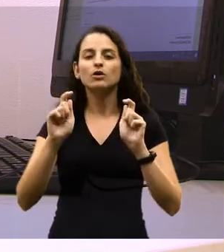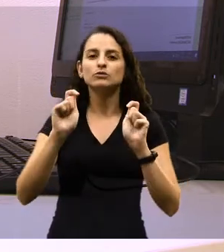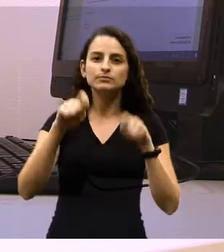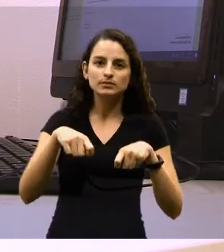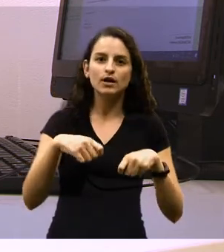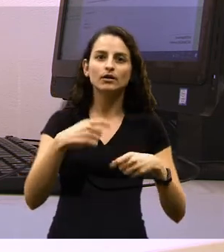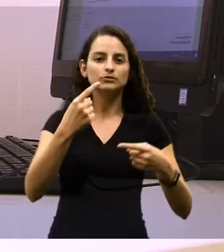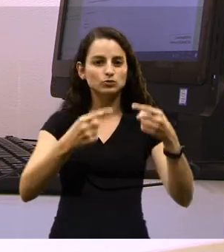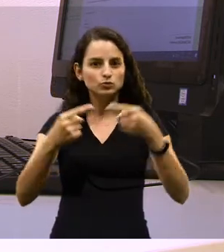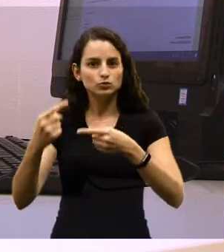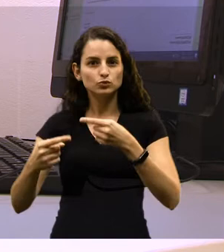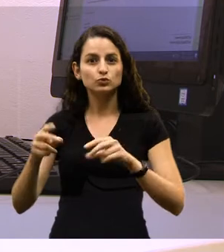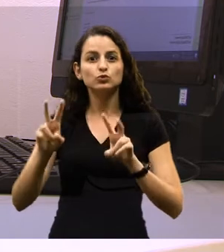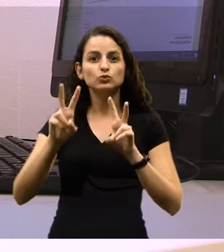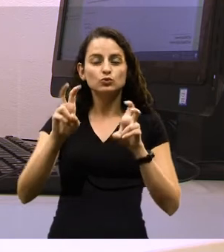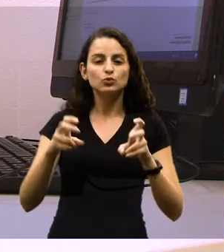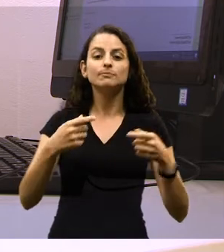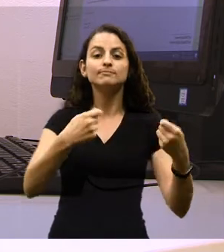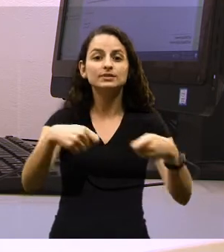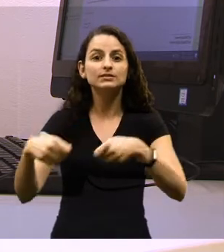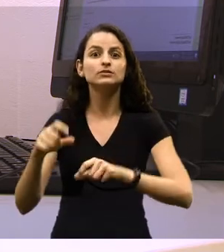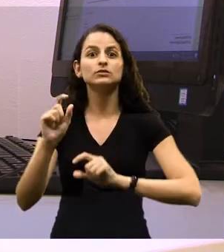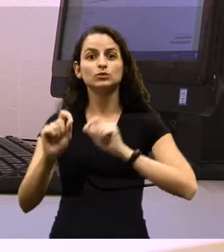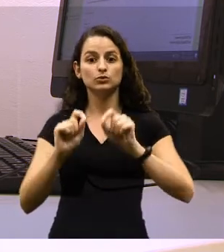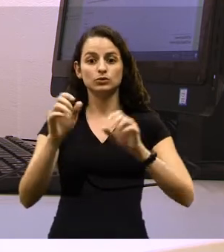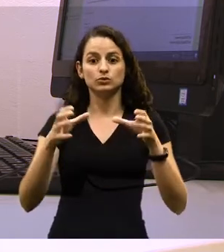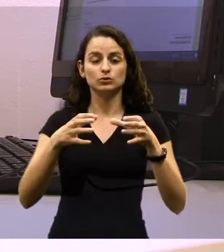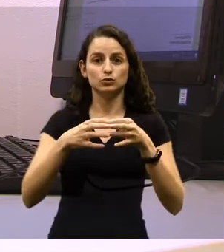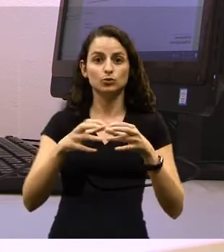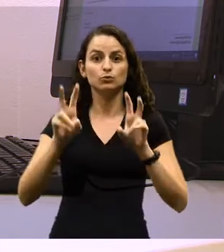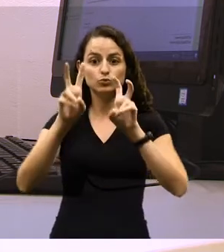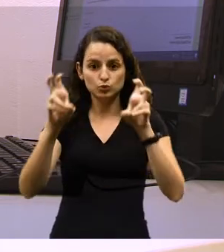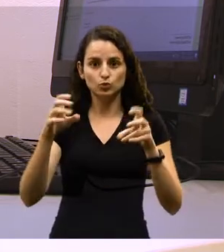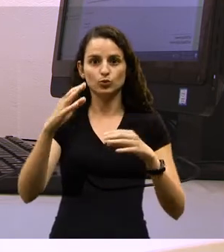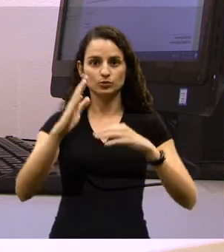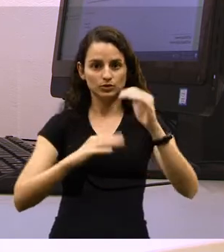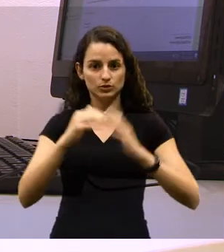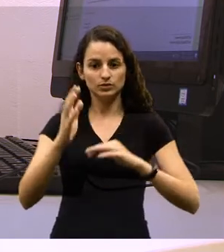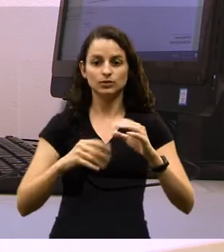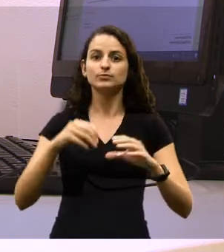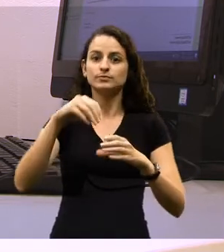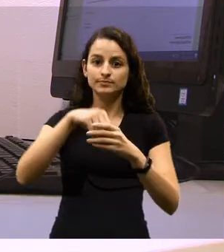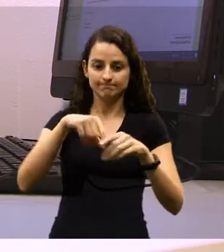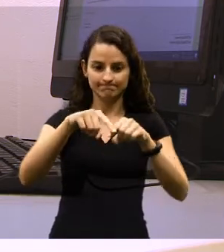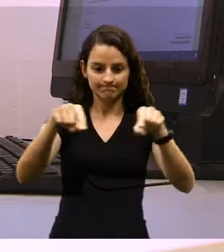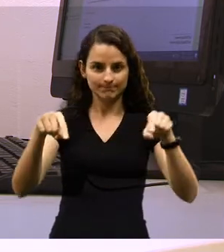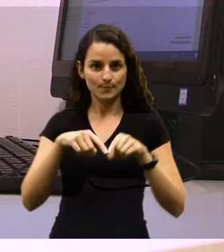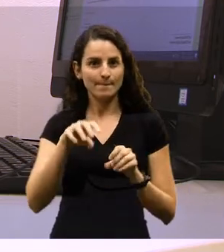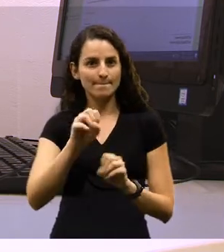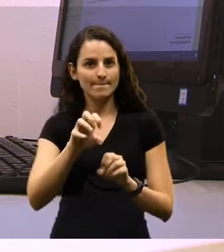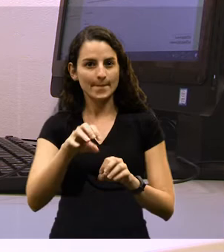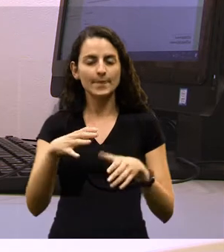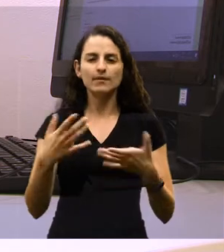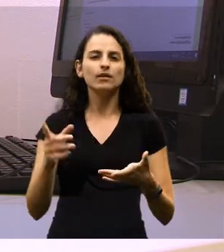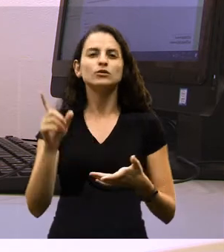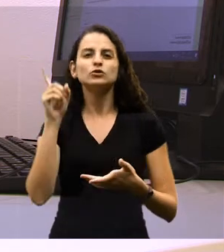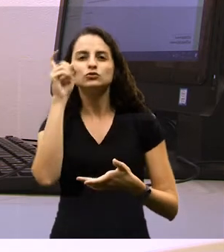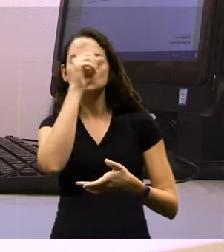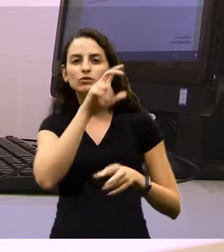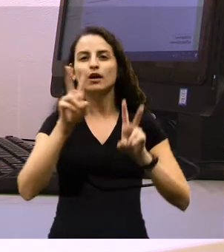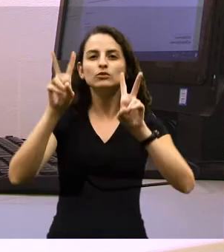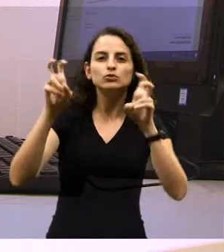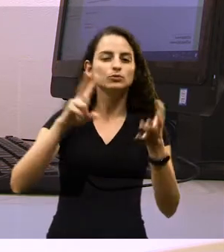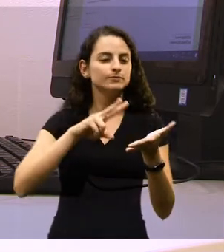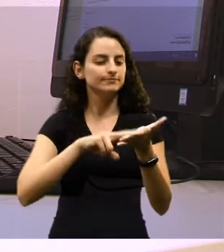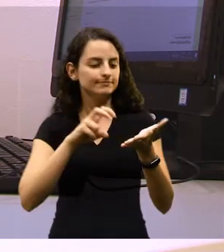discutir um pouco sobre as necessidades do grupo com relação à atuação em sala de aula. Então, dificuldade